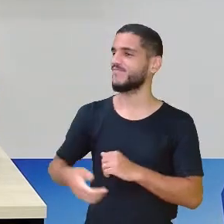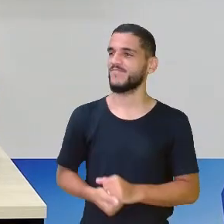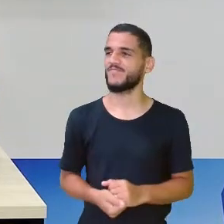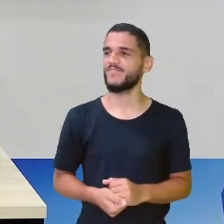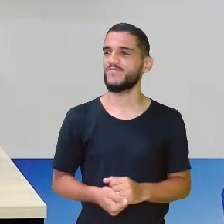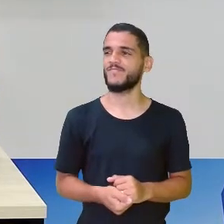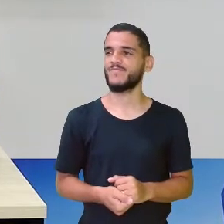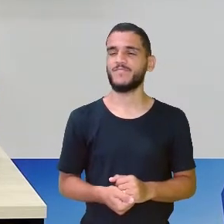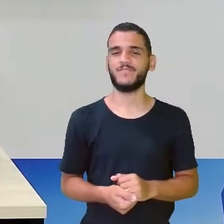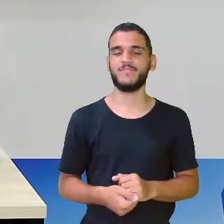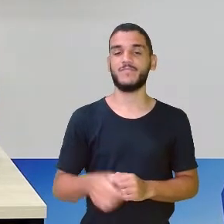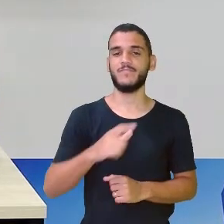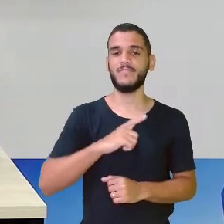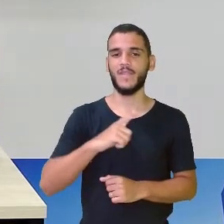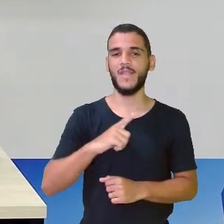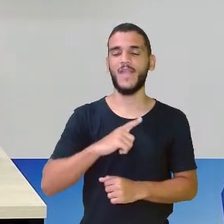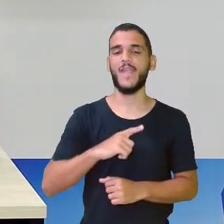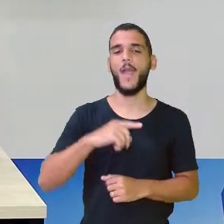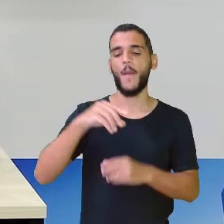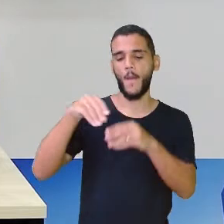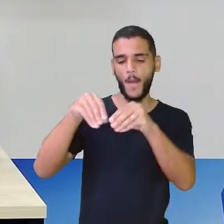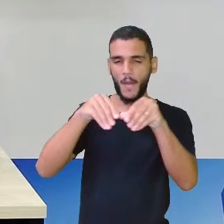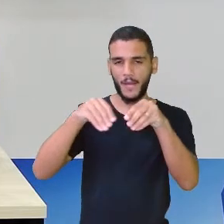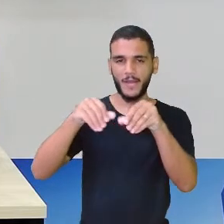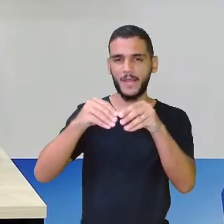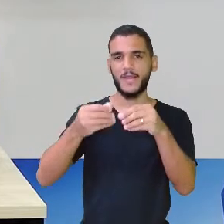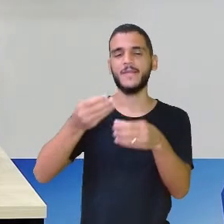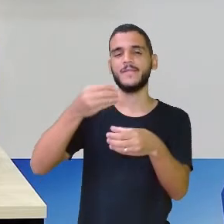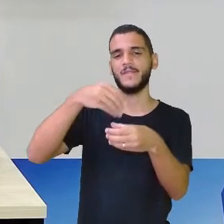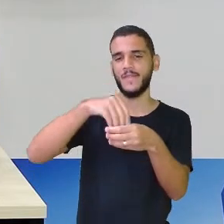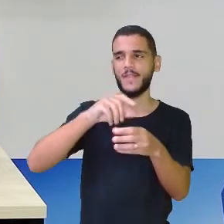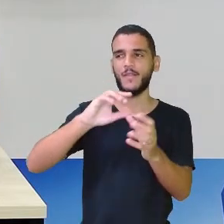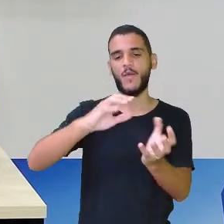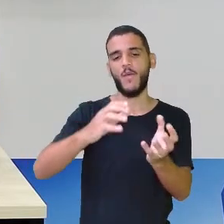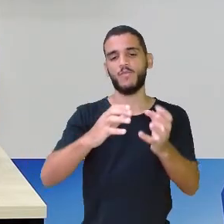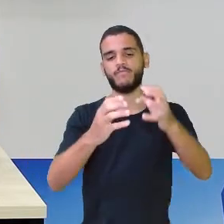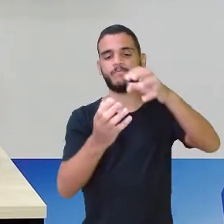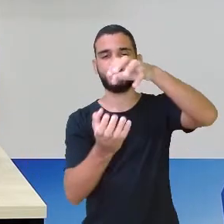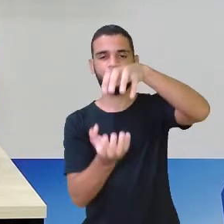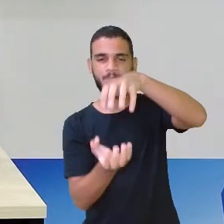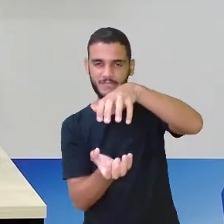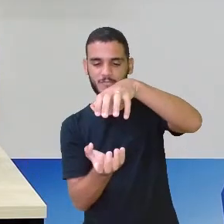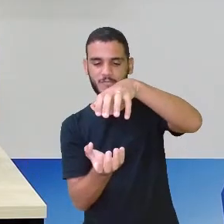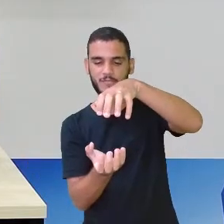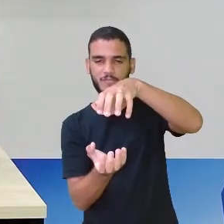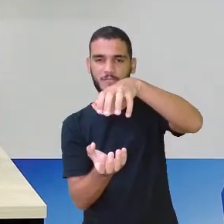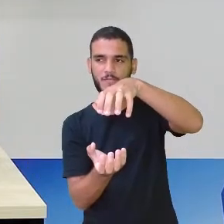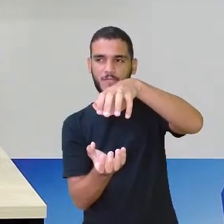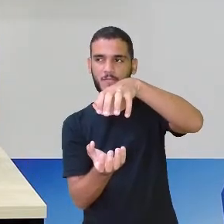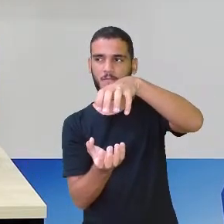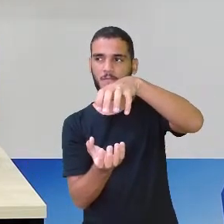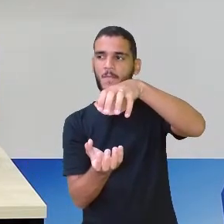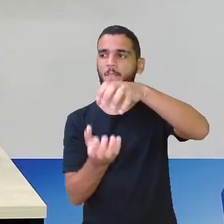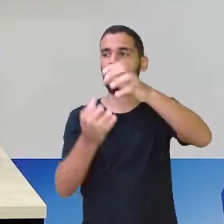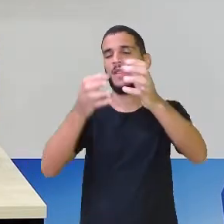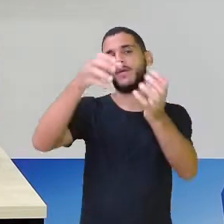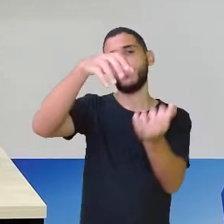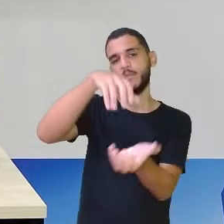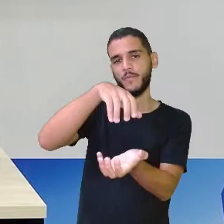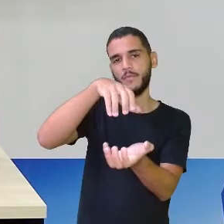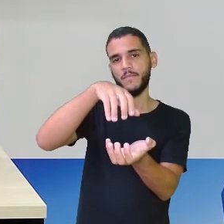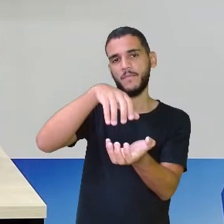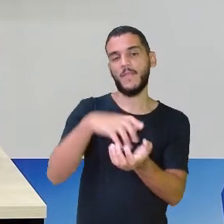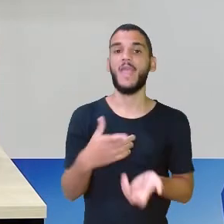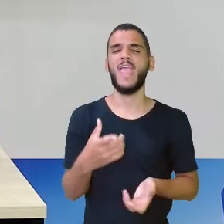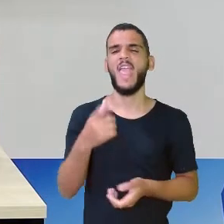aqui tem aqui, ó, uma areinha dentro. Quando a gente vira, essa, por exemplo, ela mede o tempo de 3